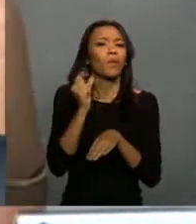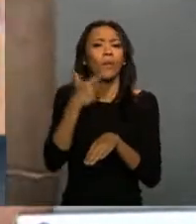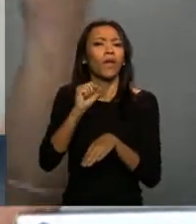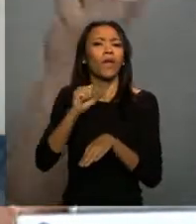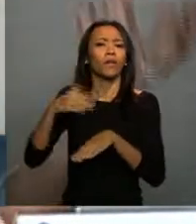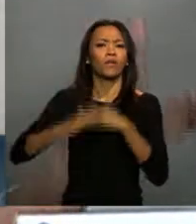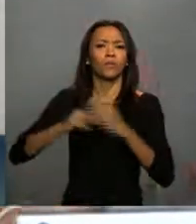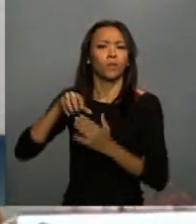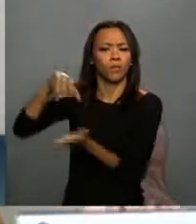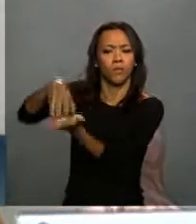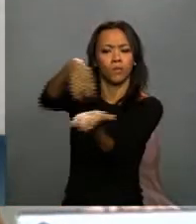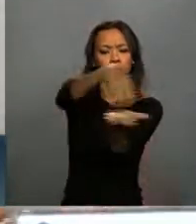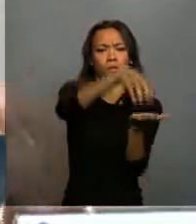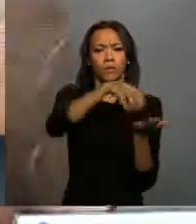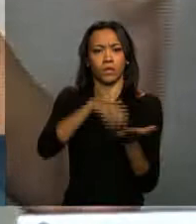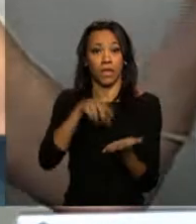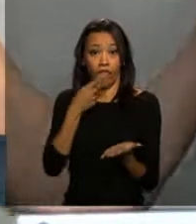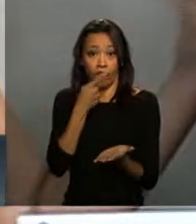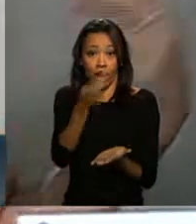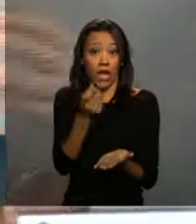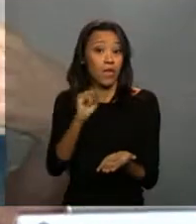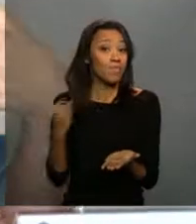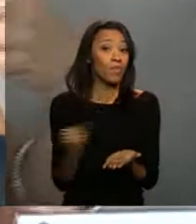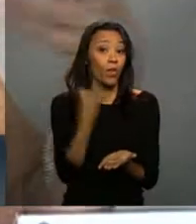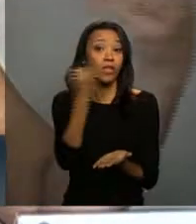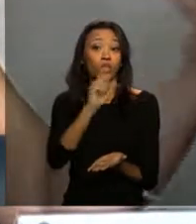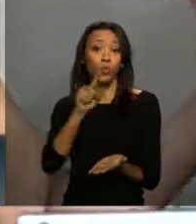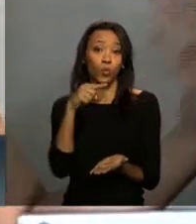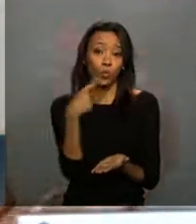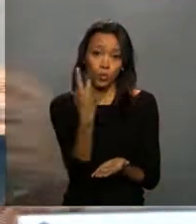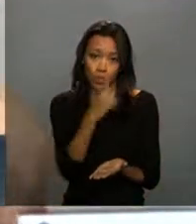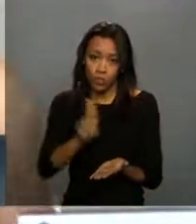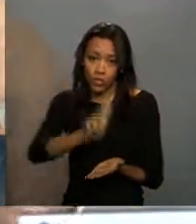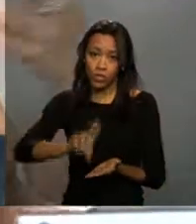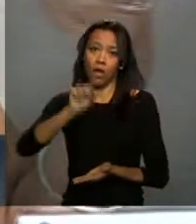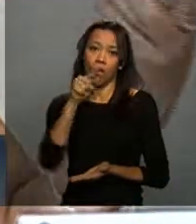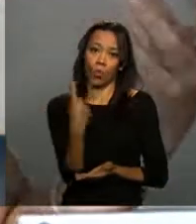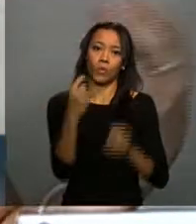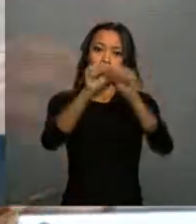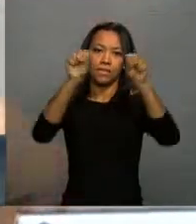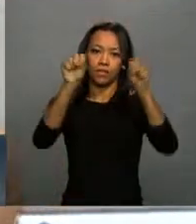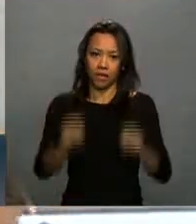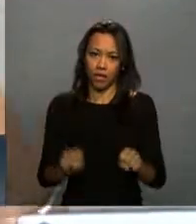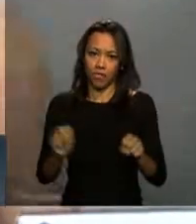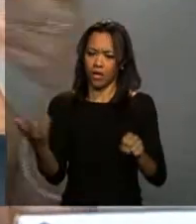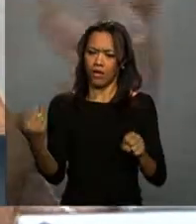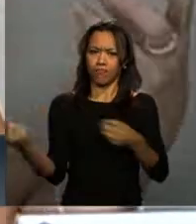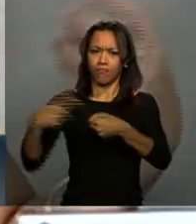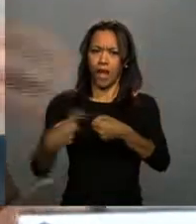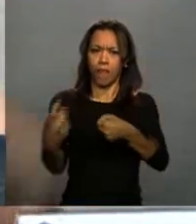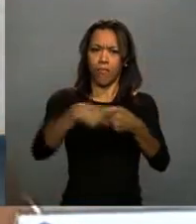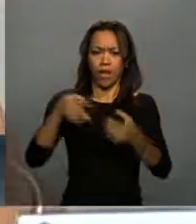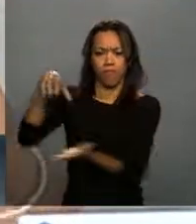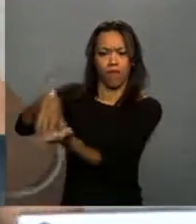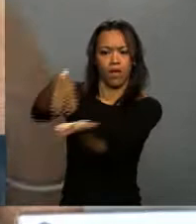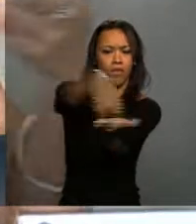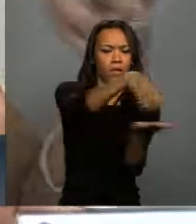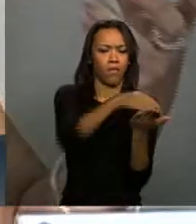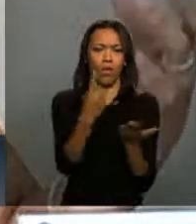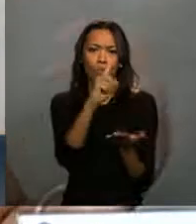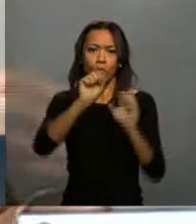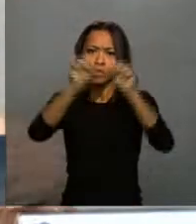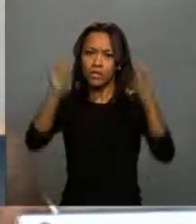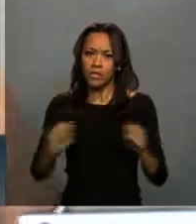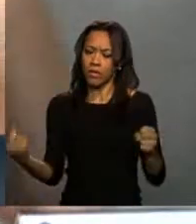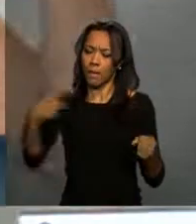colocar a importância de termos um sistema único, usado por todos, que garanta, de fato, informações de qualidade, as mesmas informações, que